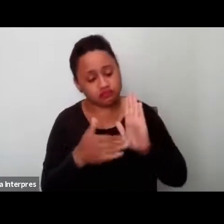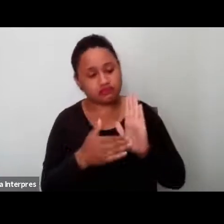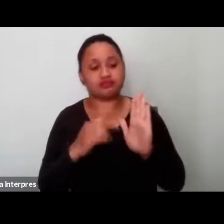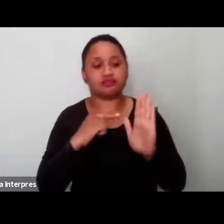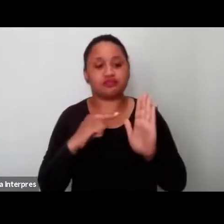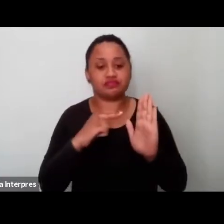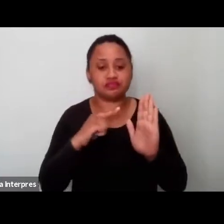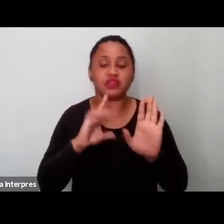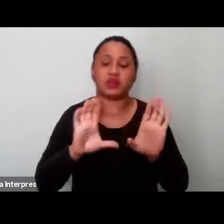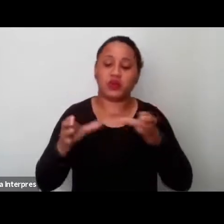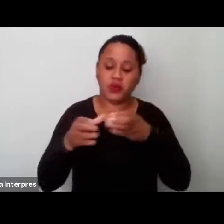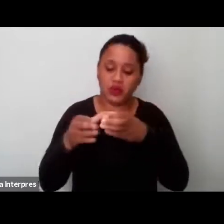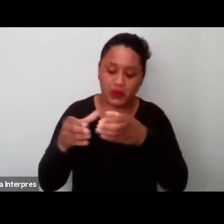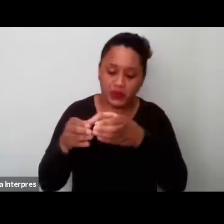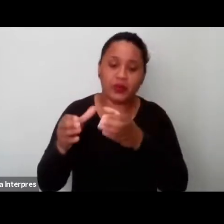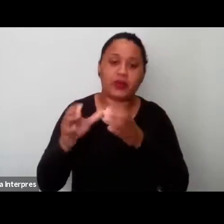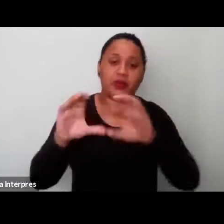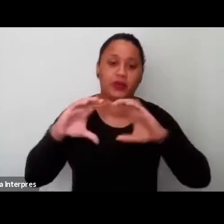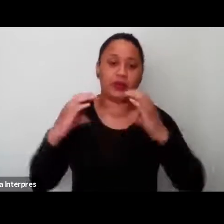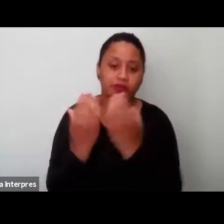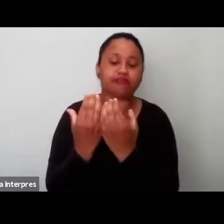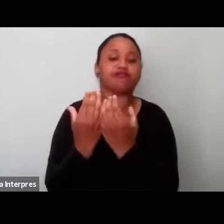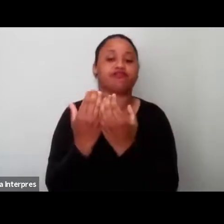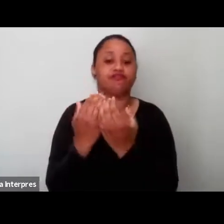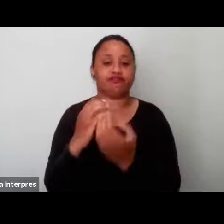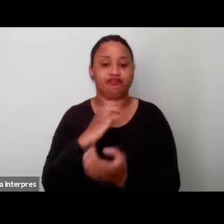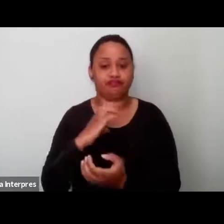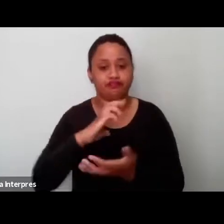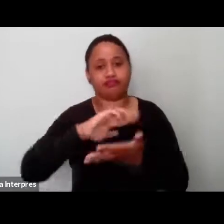comitê de ética e assim por diante.